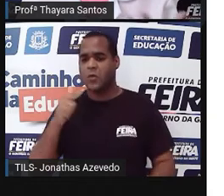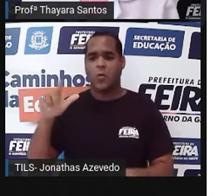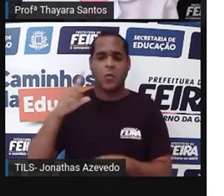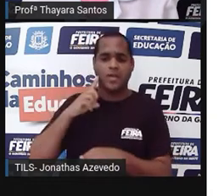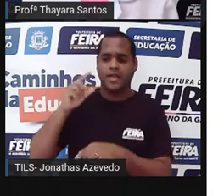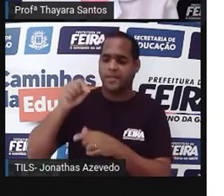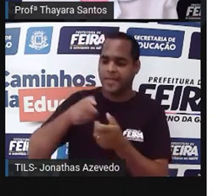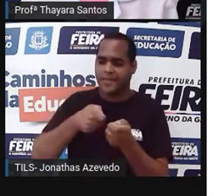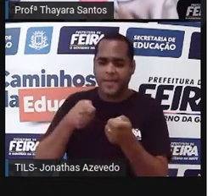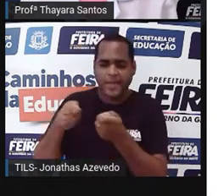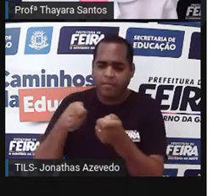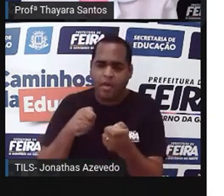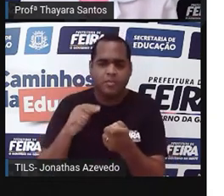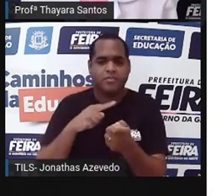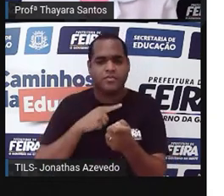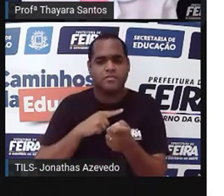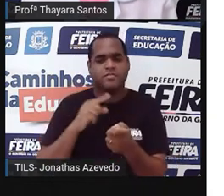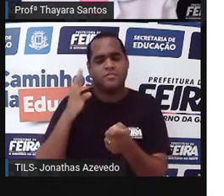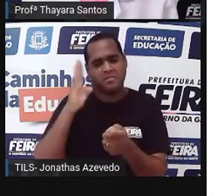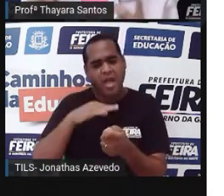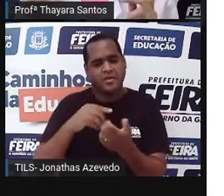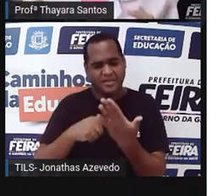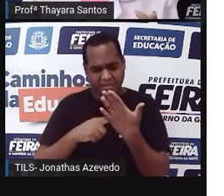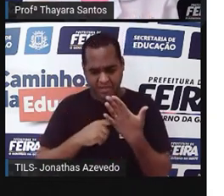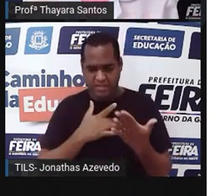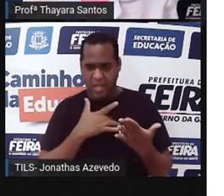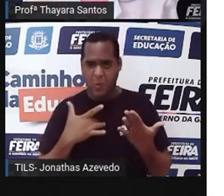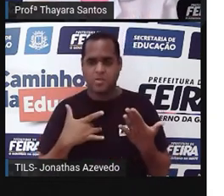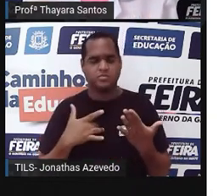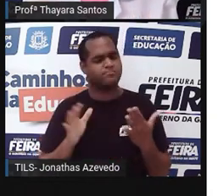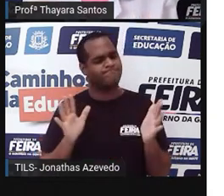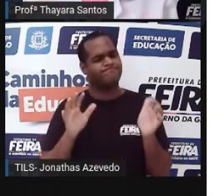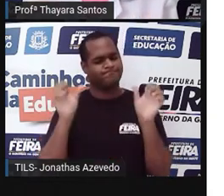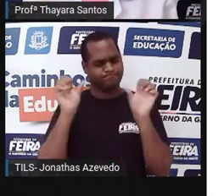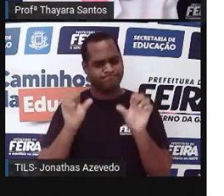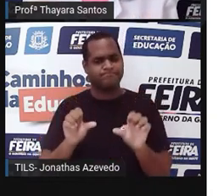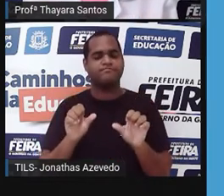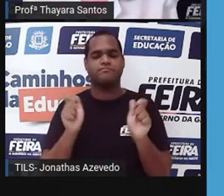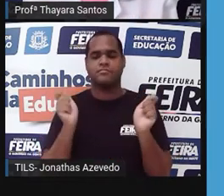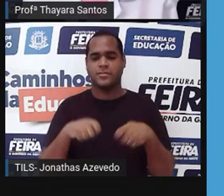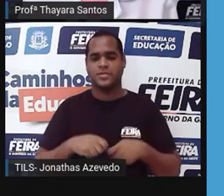agrícola, nenhum pesticida ali. E não vai fazer mal pra gente. Então, já fica essa dica aí pra vocês.